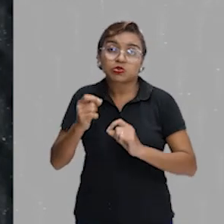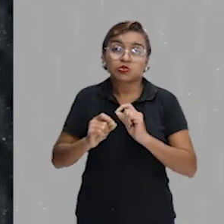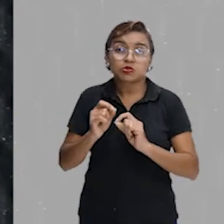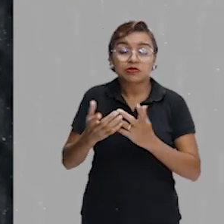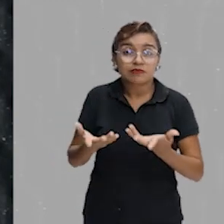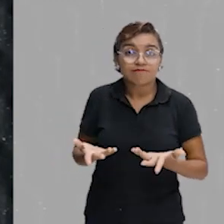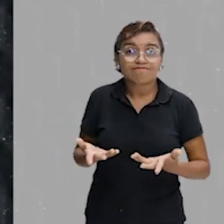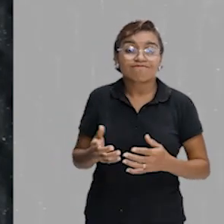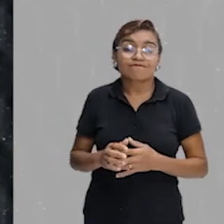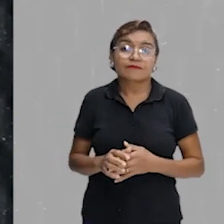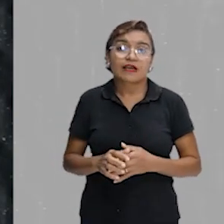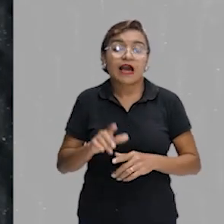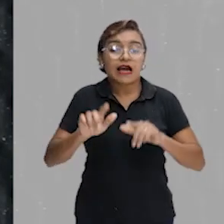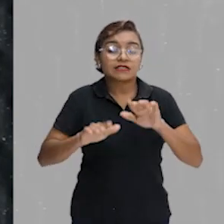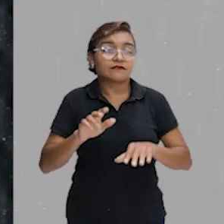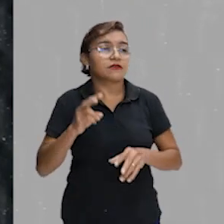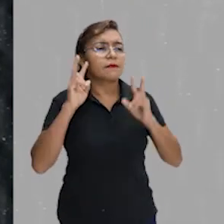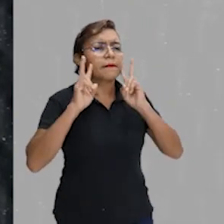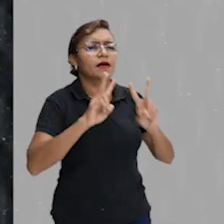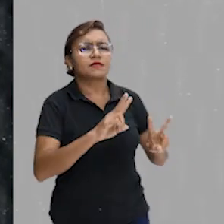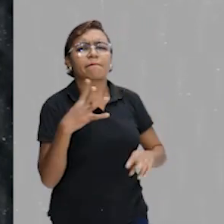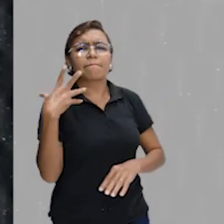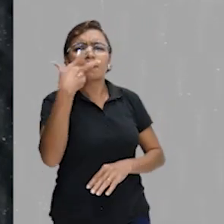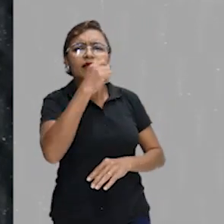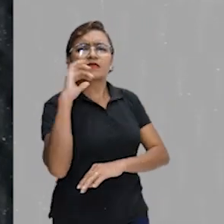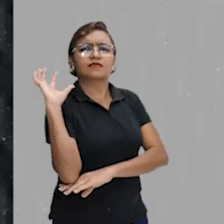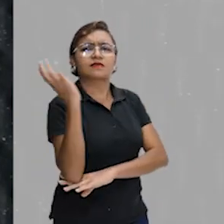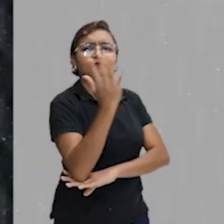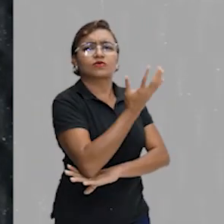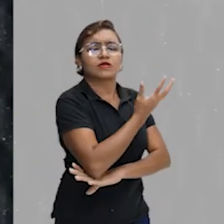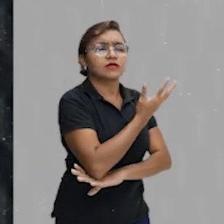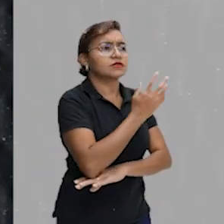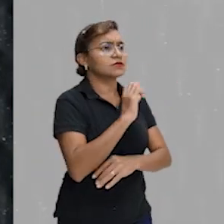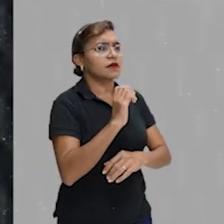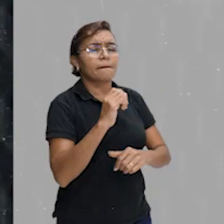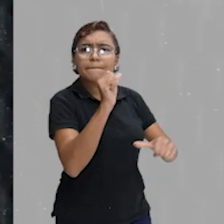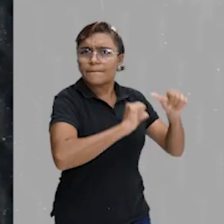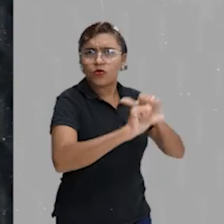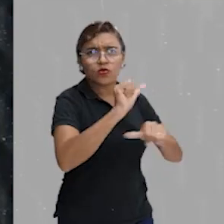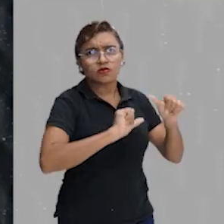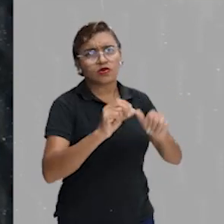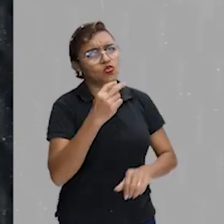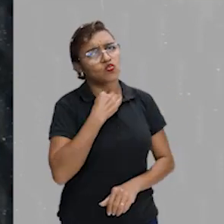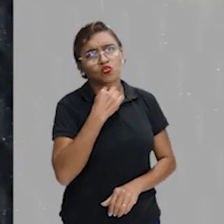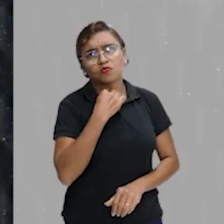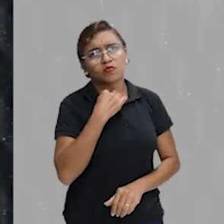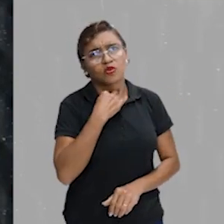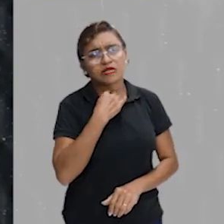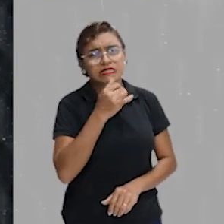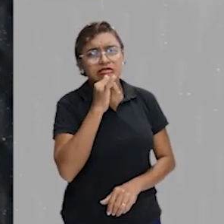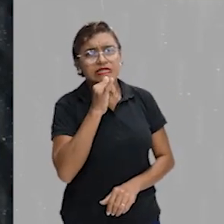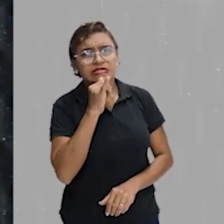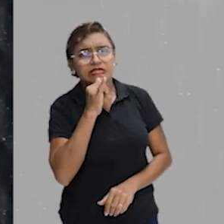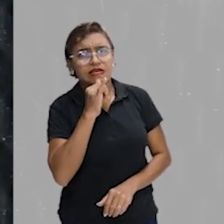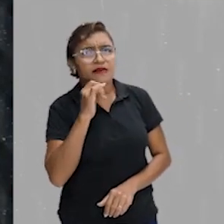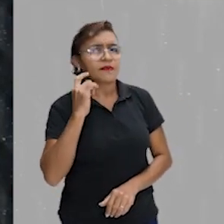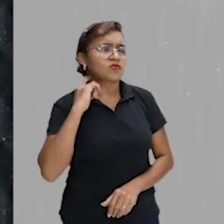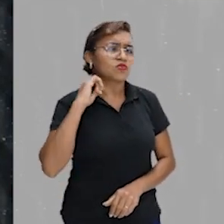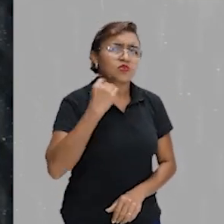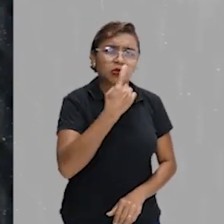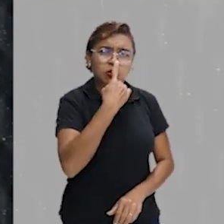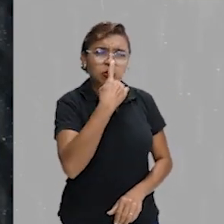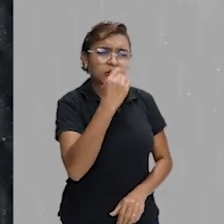se depara com uma beleza dessa da natureza, nós não podemos modificá-la, não podemos deixar lixo, um papelzinho de bombom que